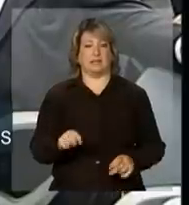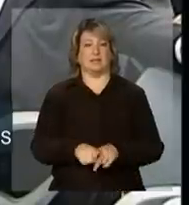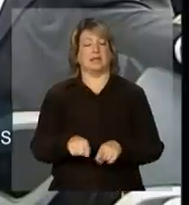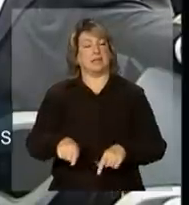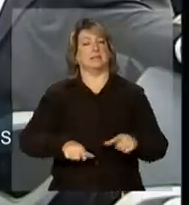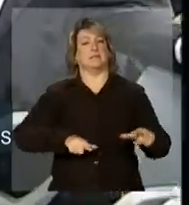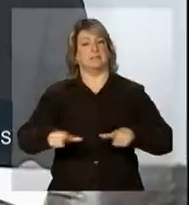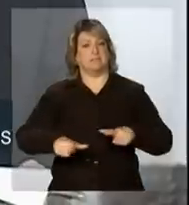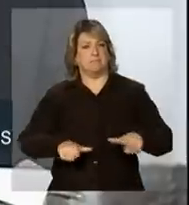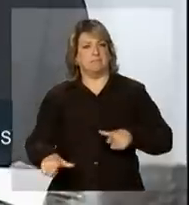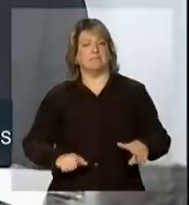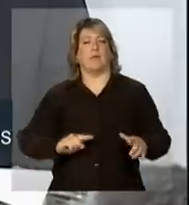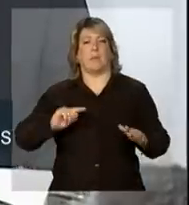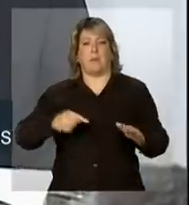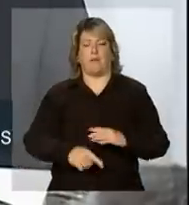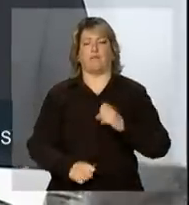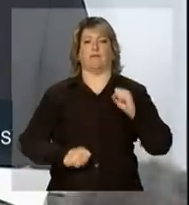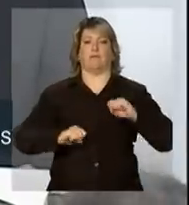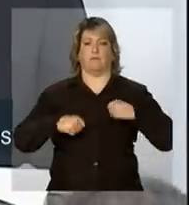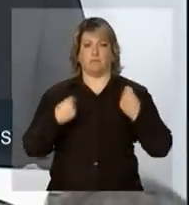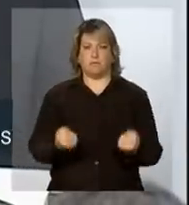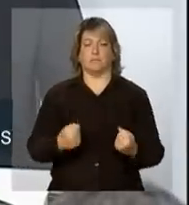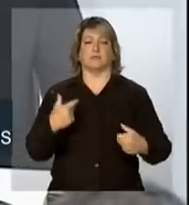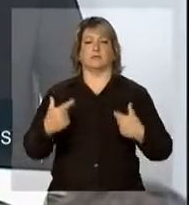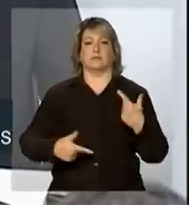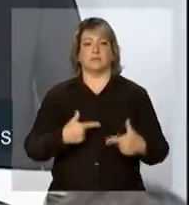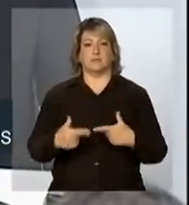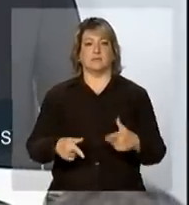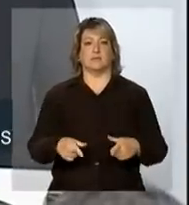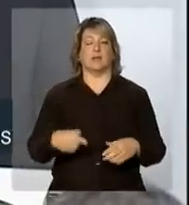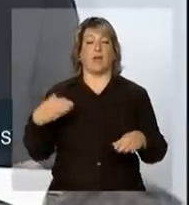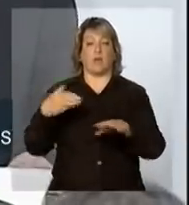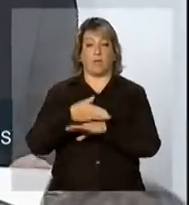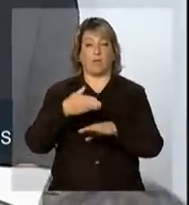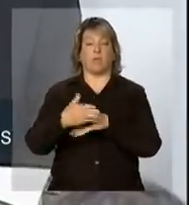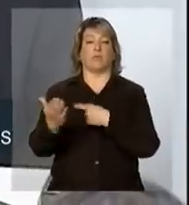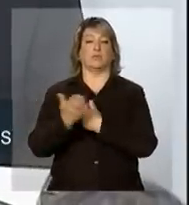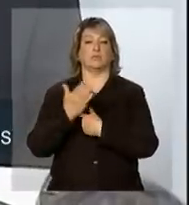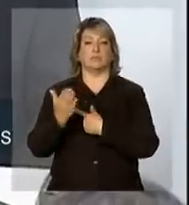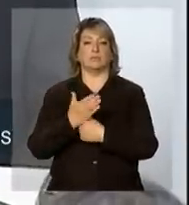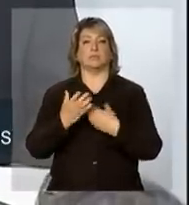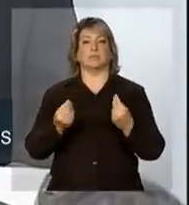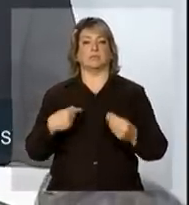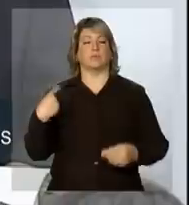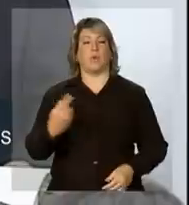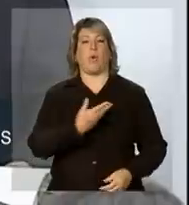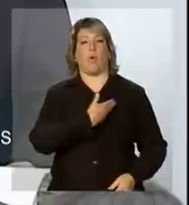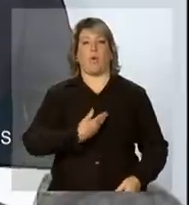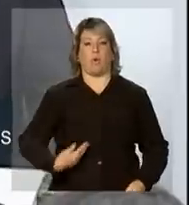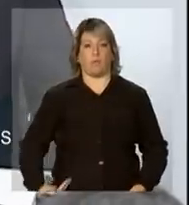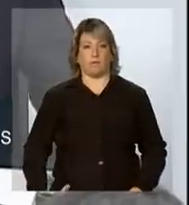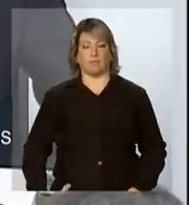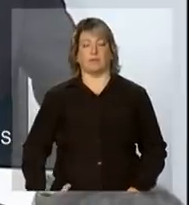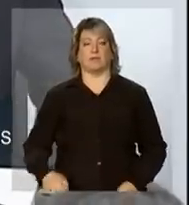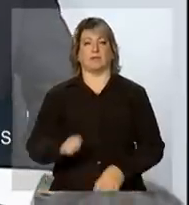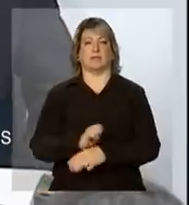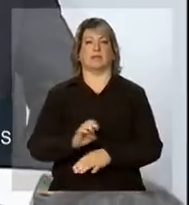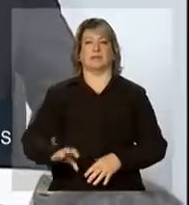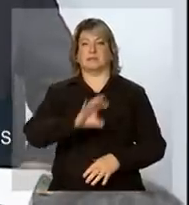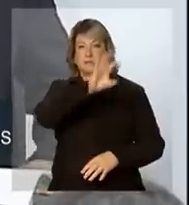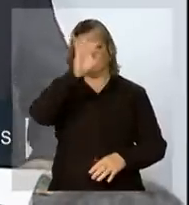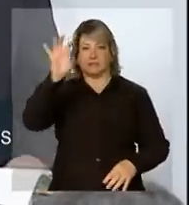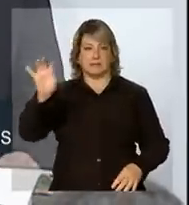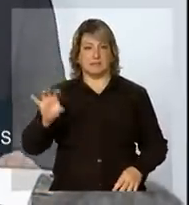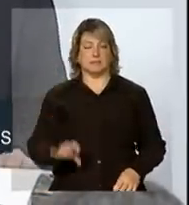empenho e contando com a participação e a colaboração dos governos estaduais e dos governos